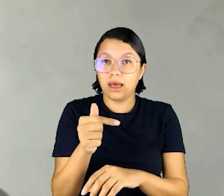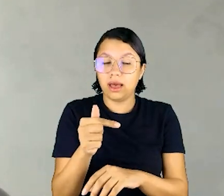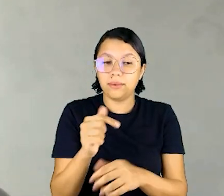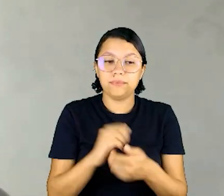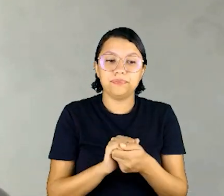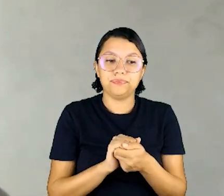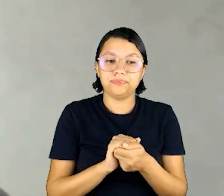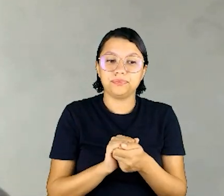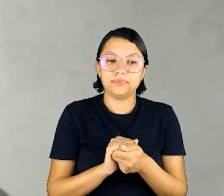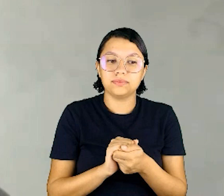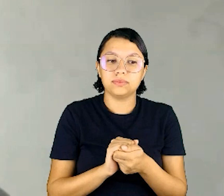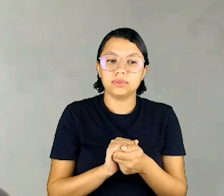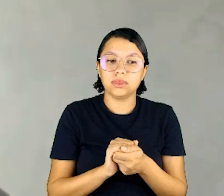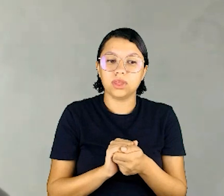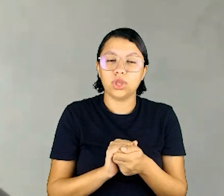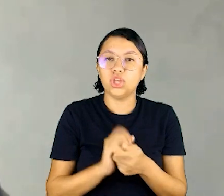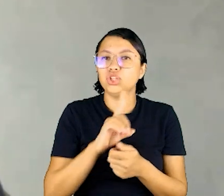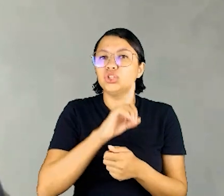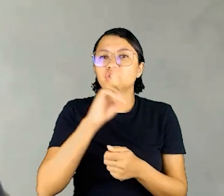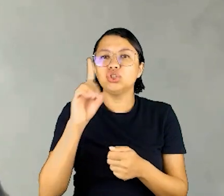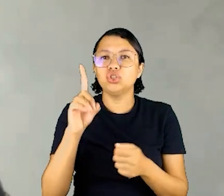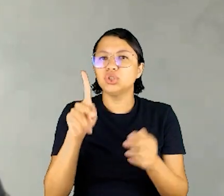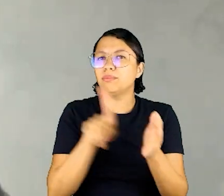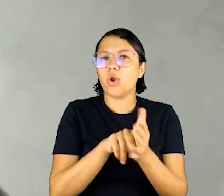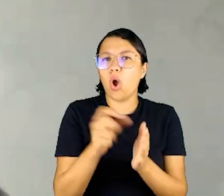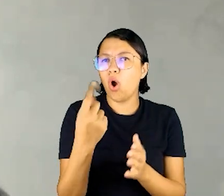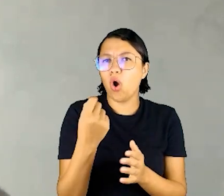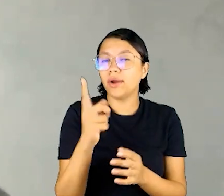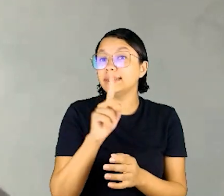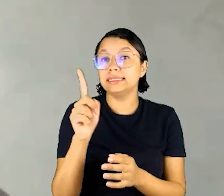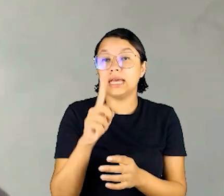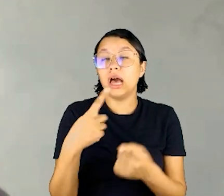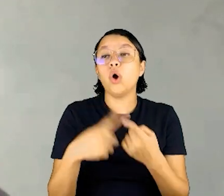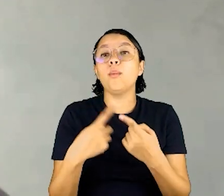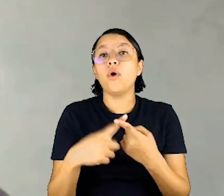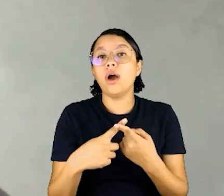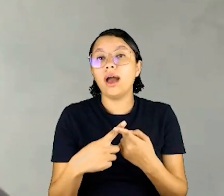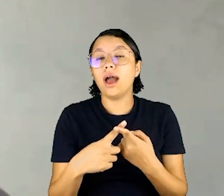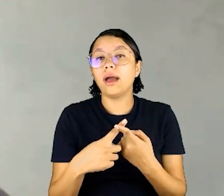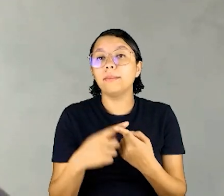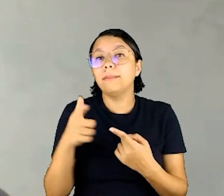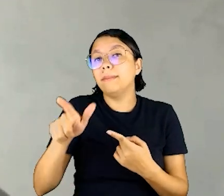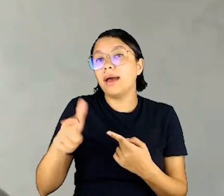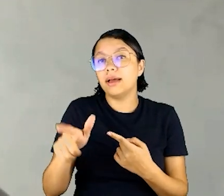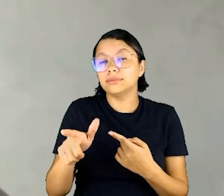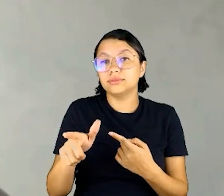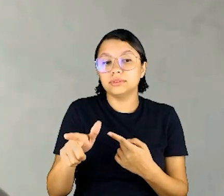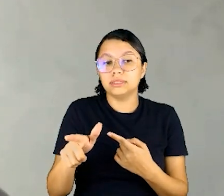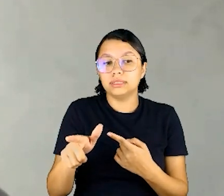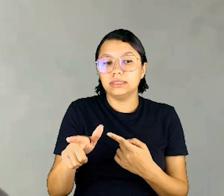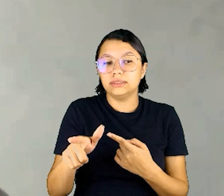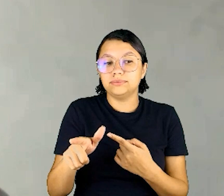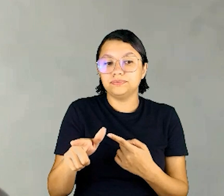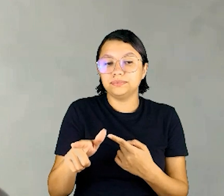ministradas semanalmente, não em dias fixos da semana, justamente para que não haja,